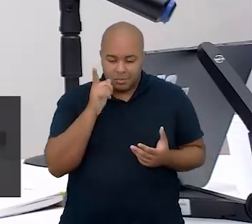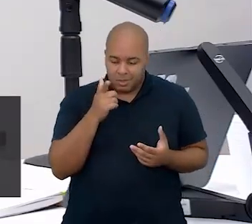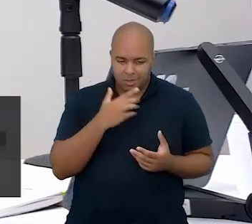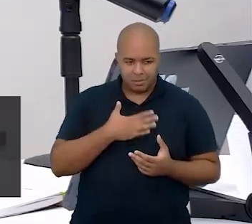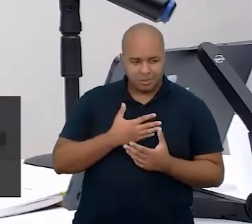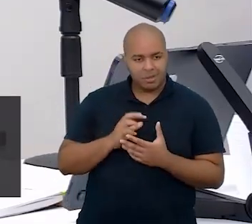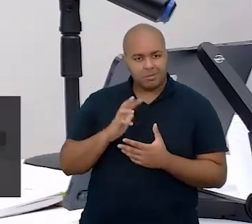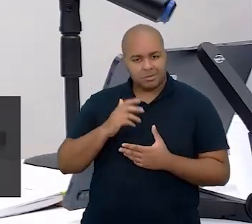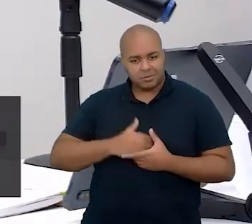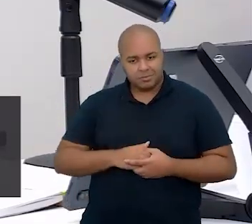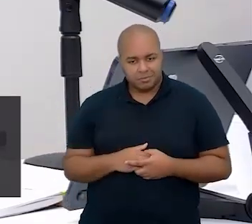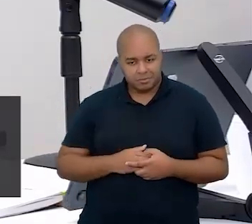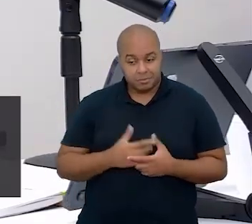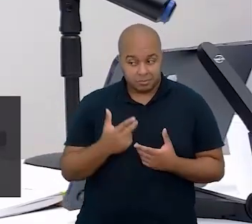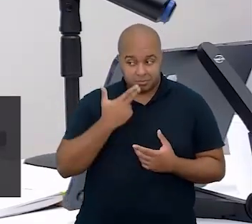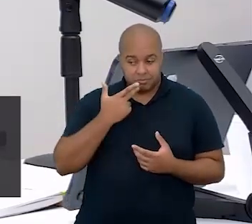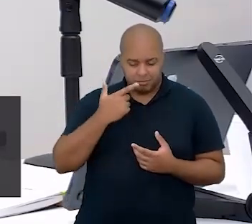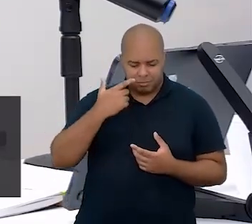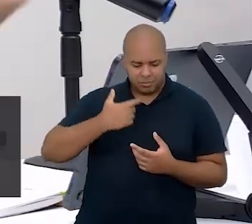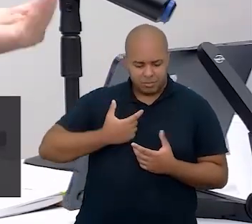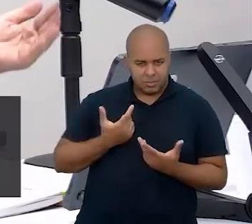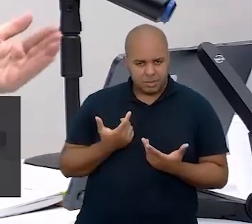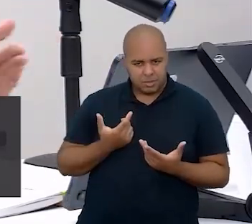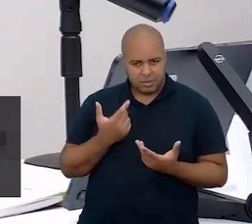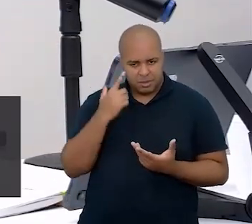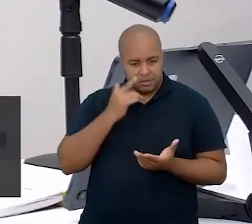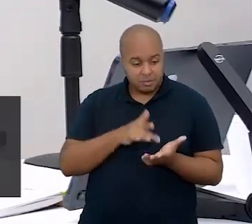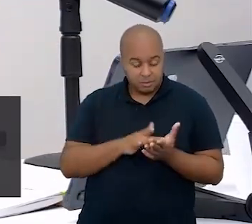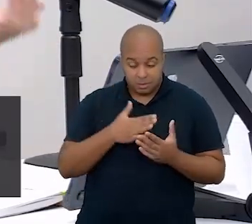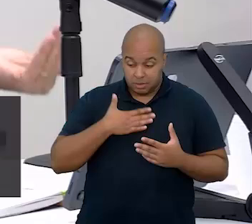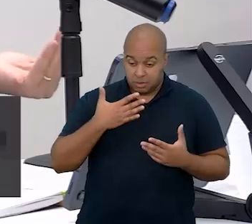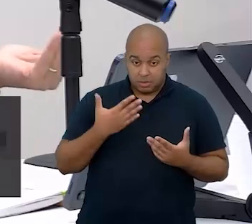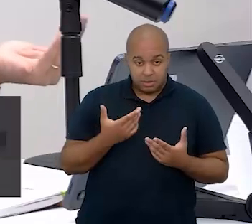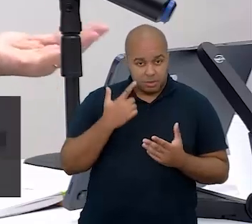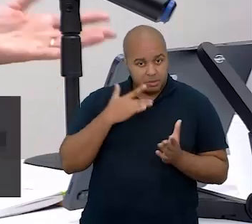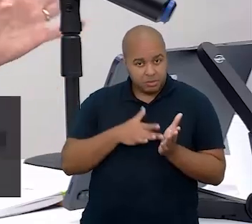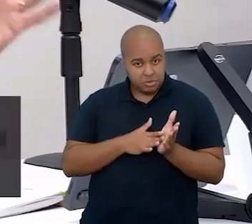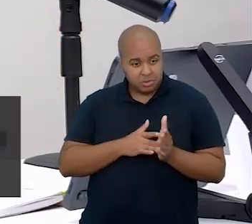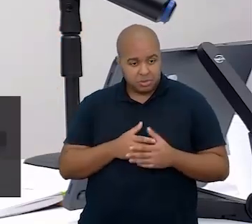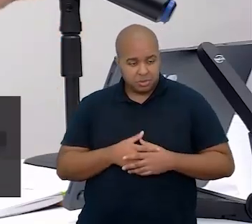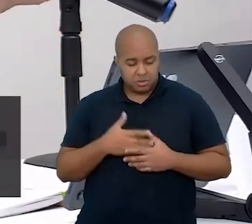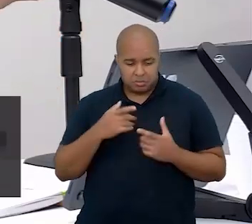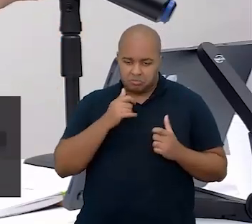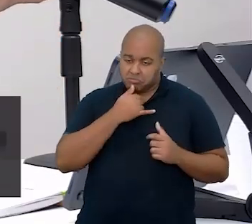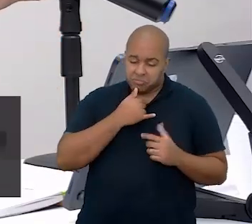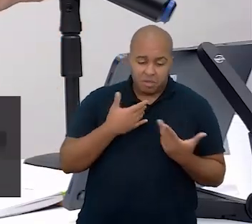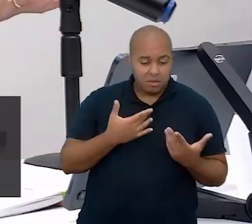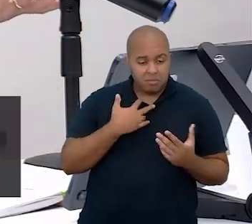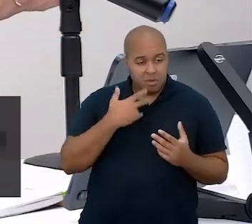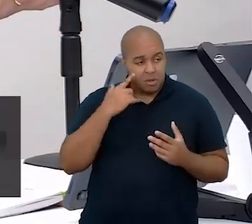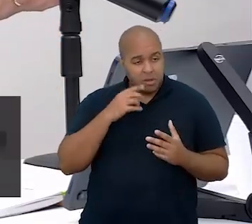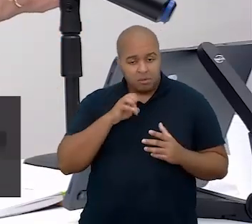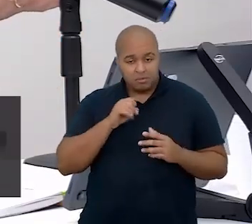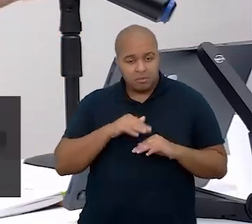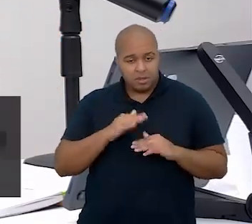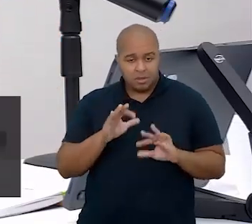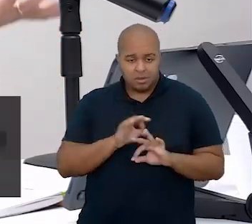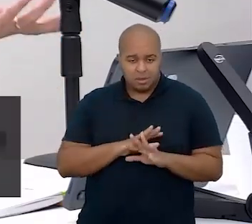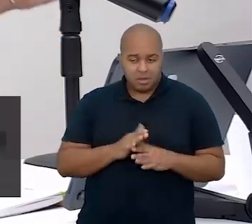que me aconteceu, disse eu em fingidos espanto e tristeza. Agora não posso mastigar mais.